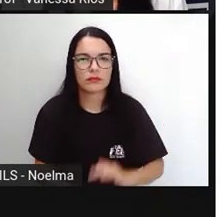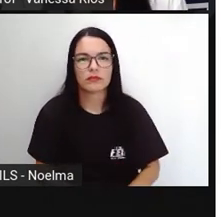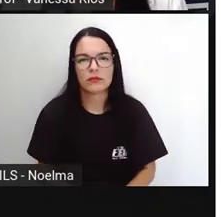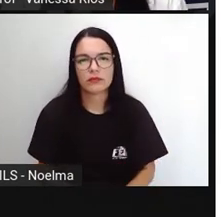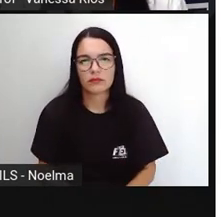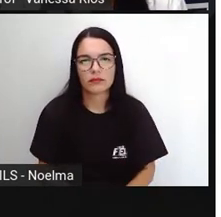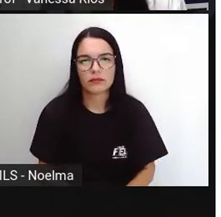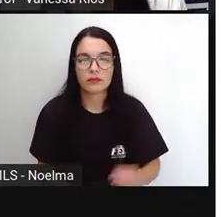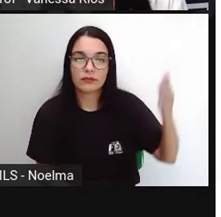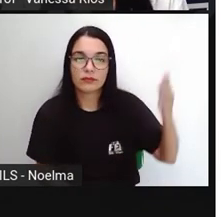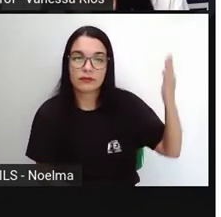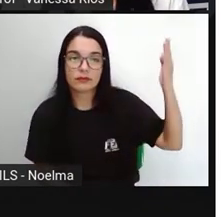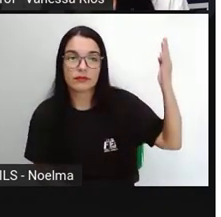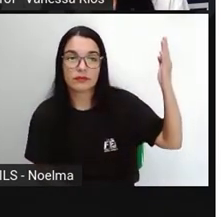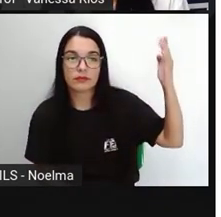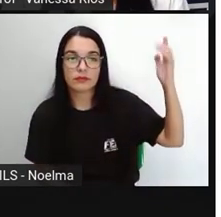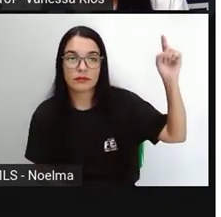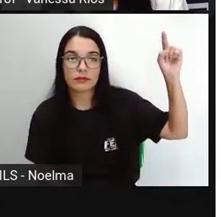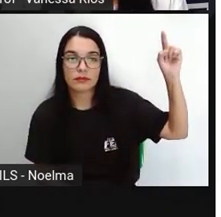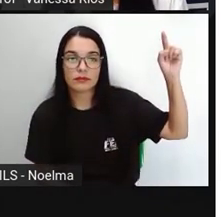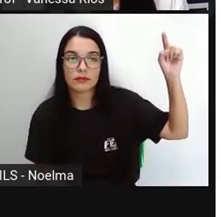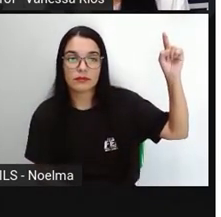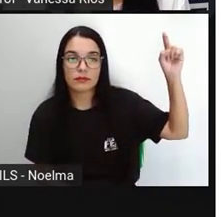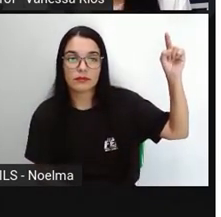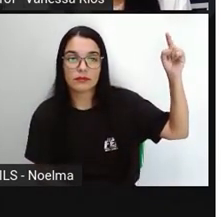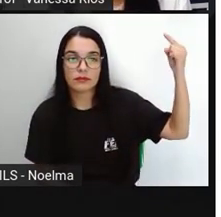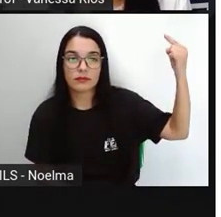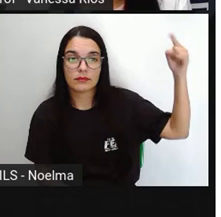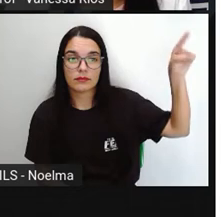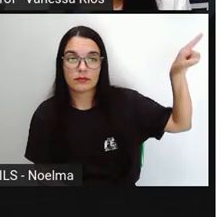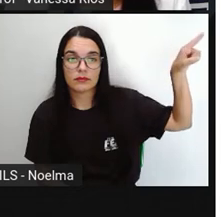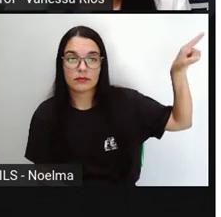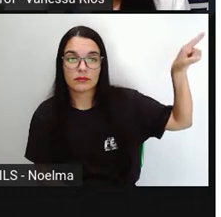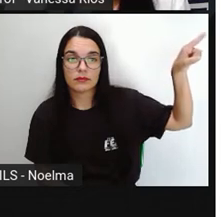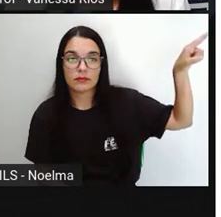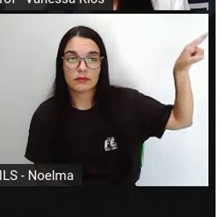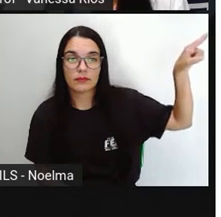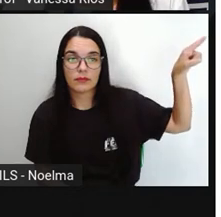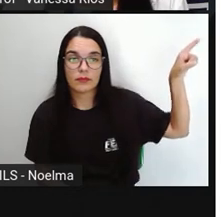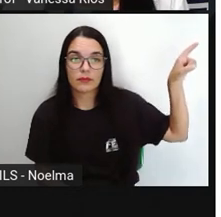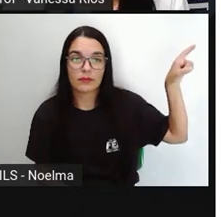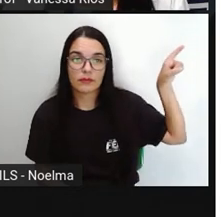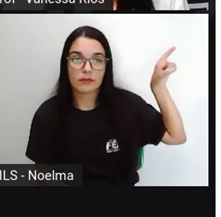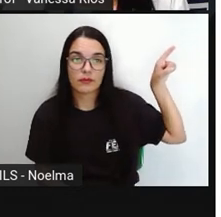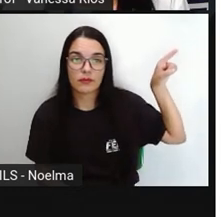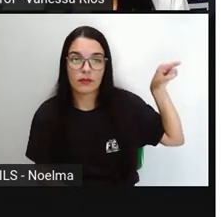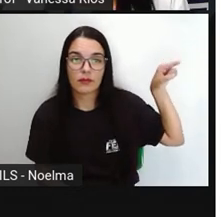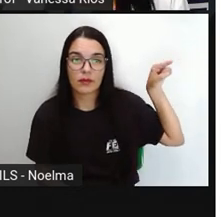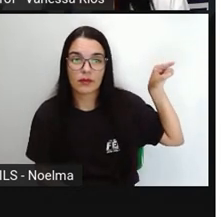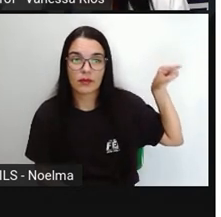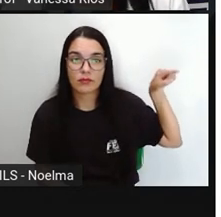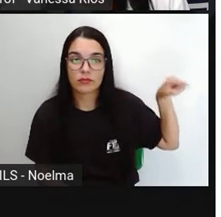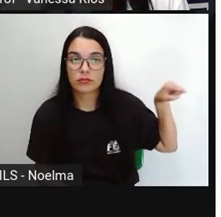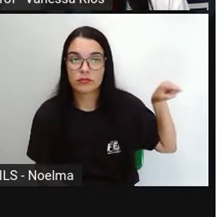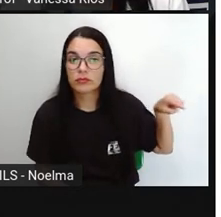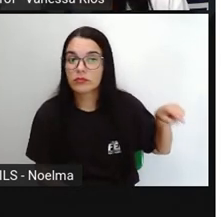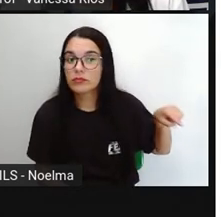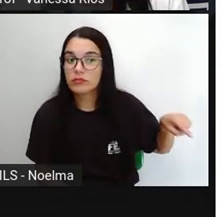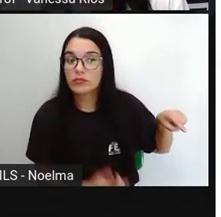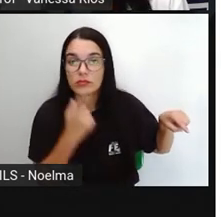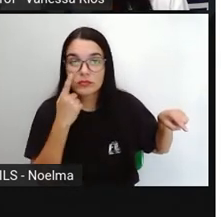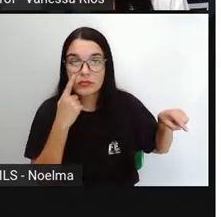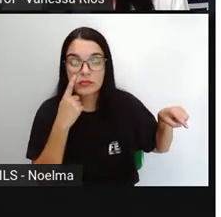Trabalhou vem do verbo trabalhar. E a gente já observa pela terminação aí, não é? Que é da primeira